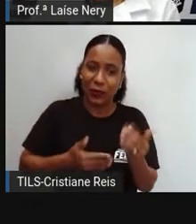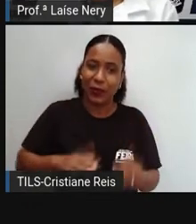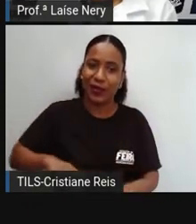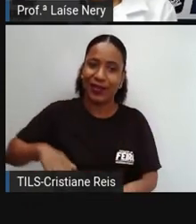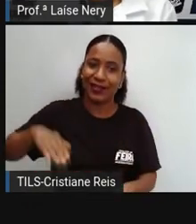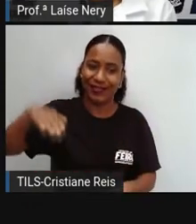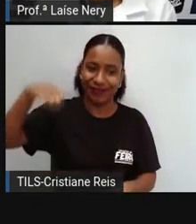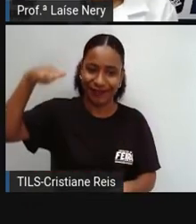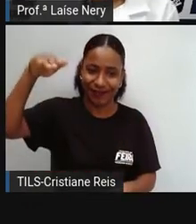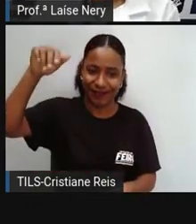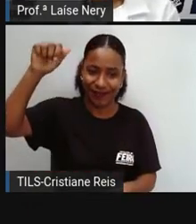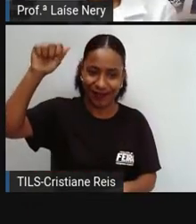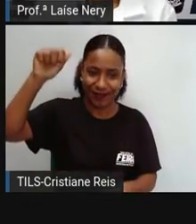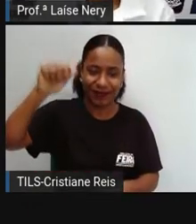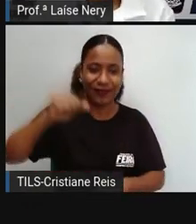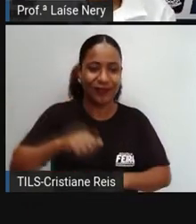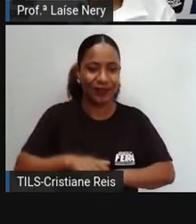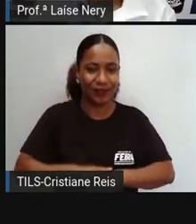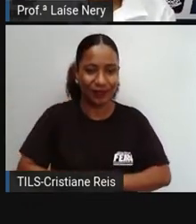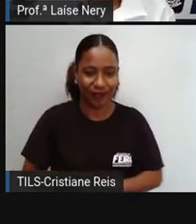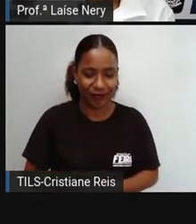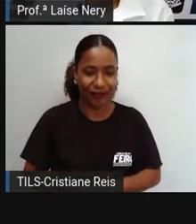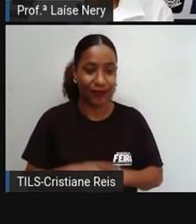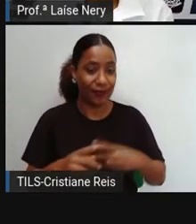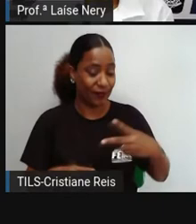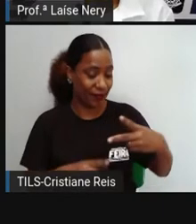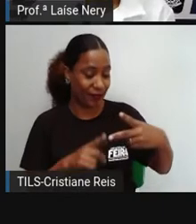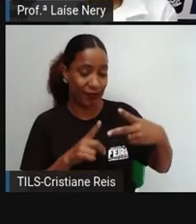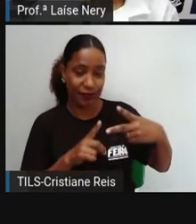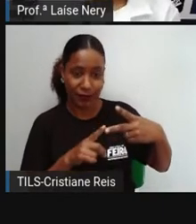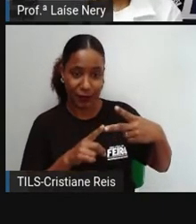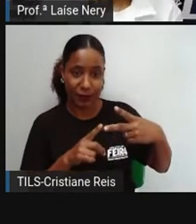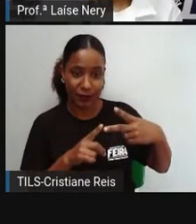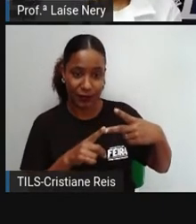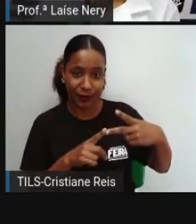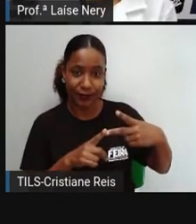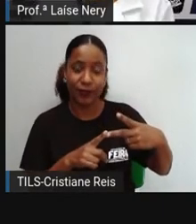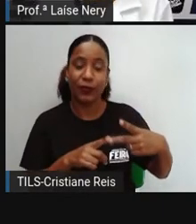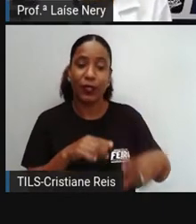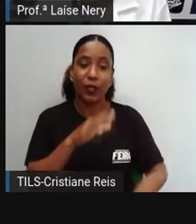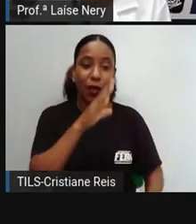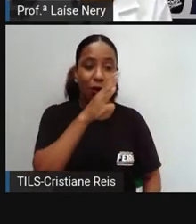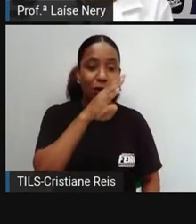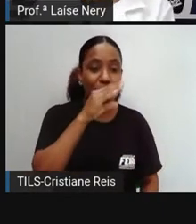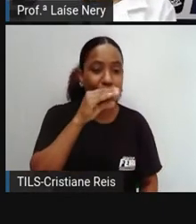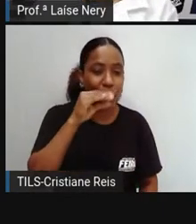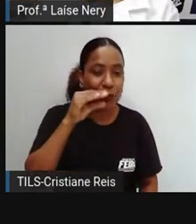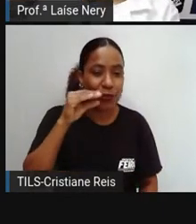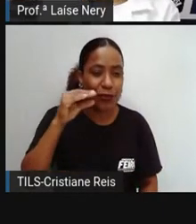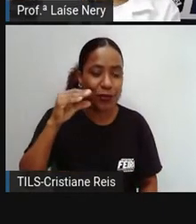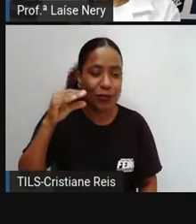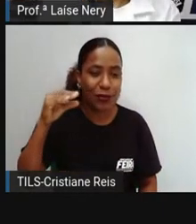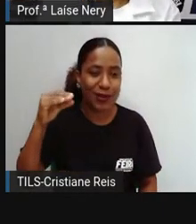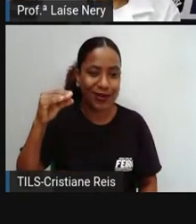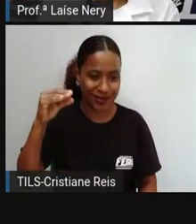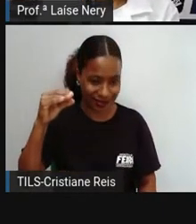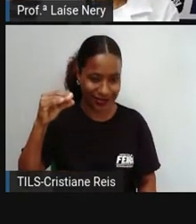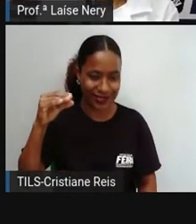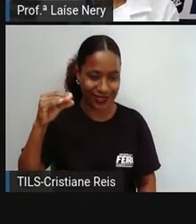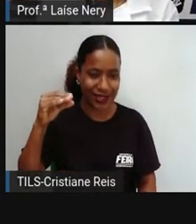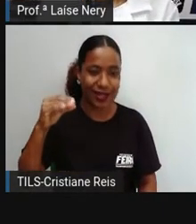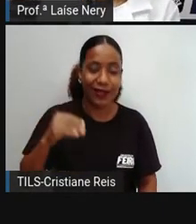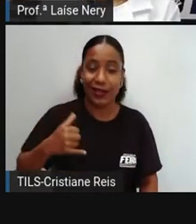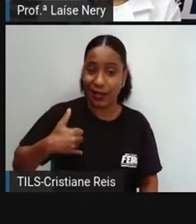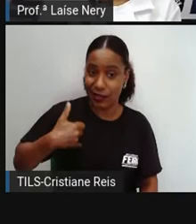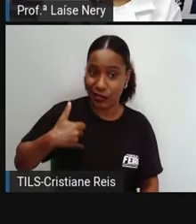A adolescência é a fase seguinte. Ela vai, então, dos 12 aos 20 anos de idade.